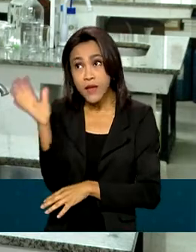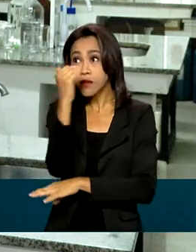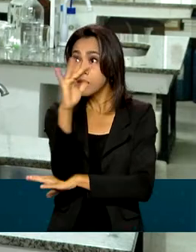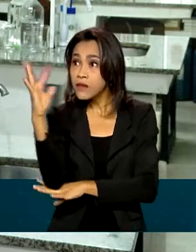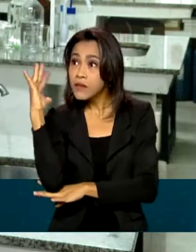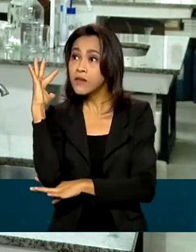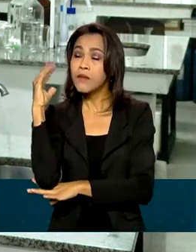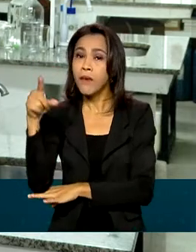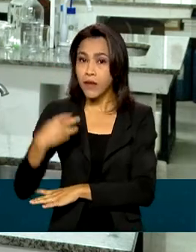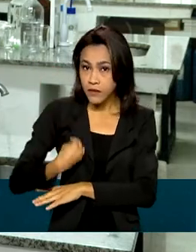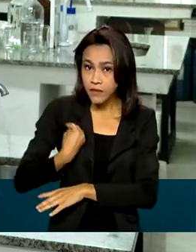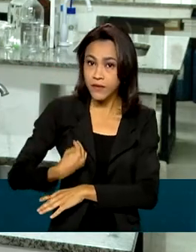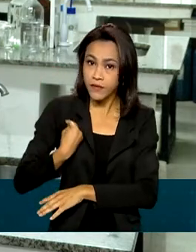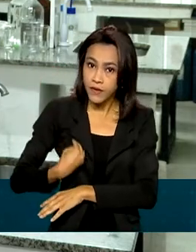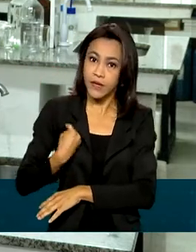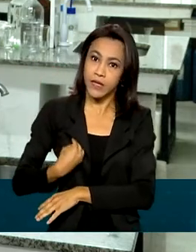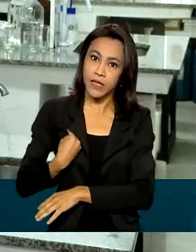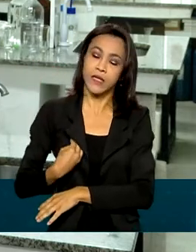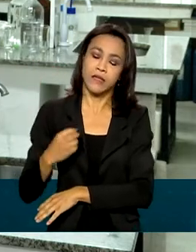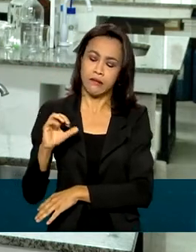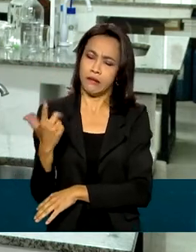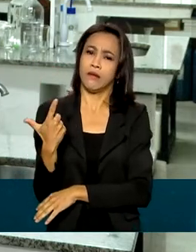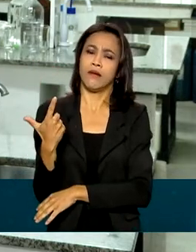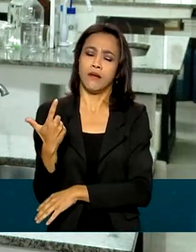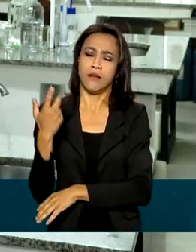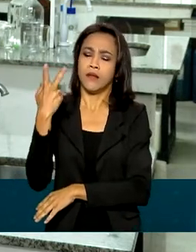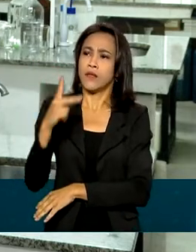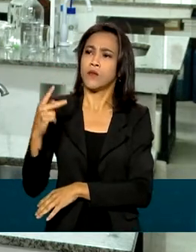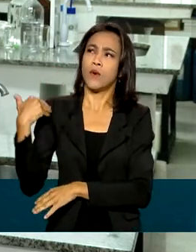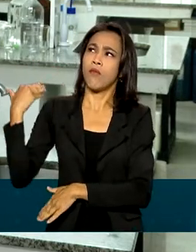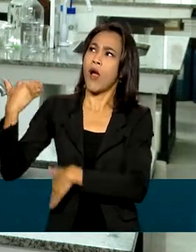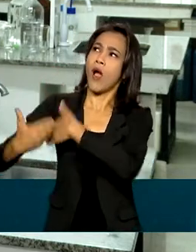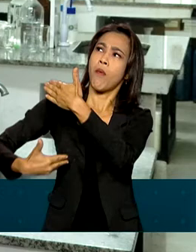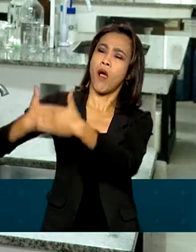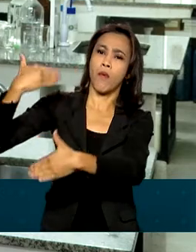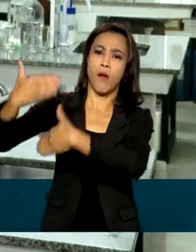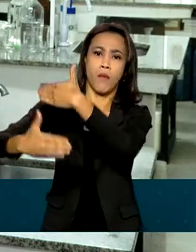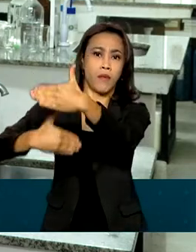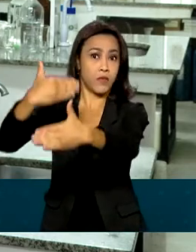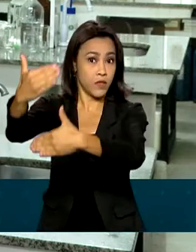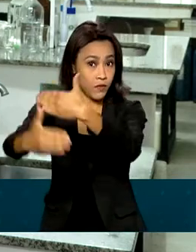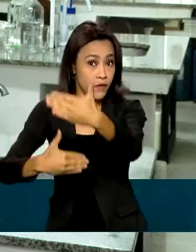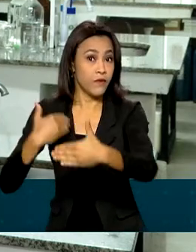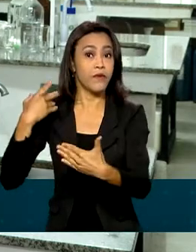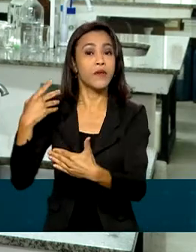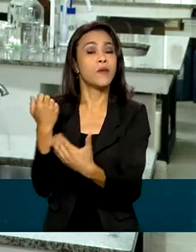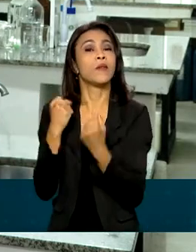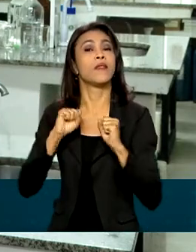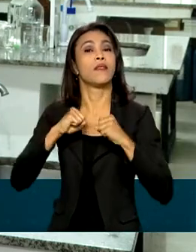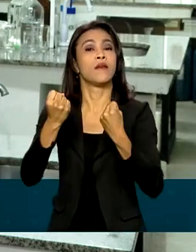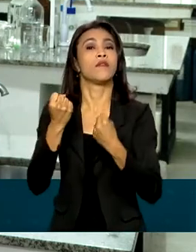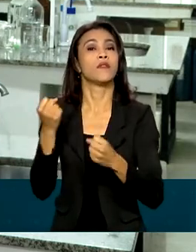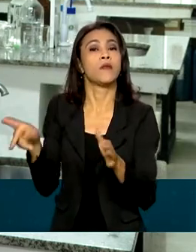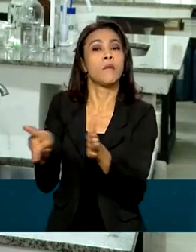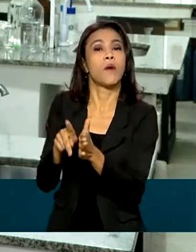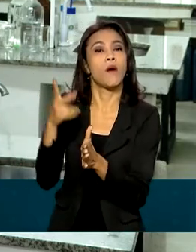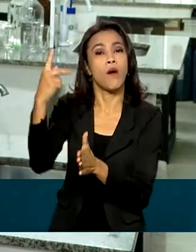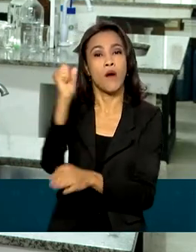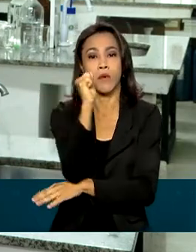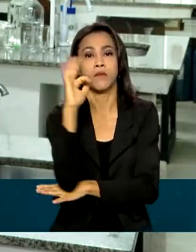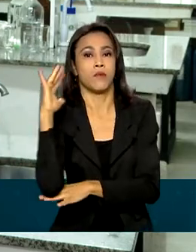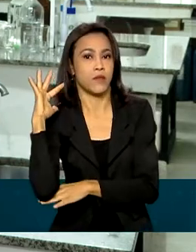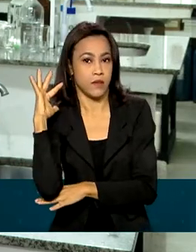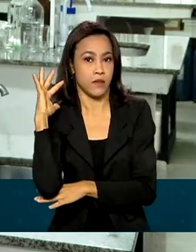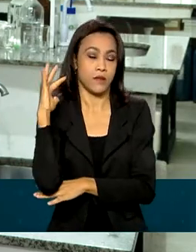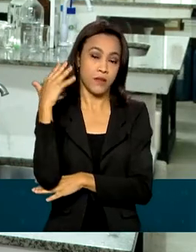poderem sobreviver ali, elas tiveram, com certeza, que na sua evolução, de desenvolver mecanismos de defesa para isso. Então,